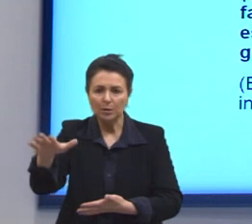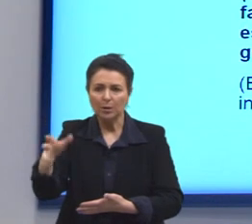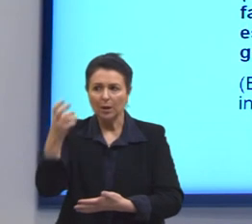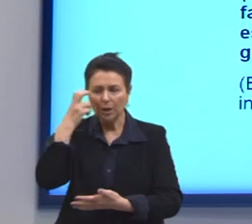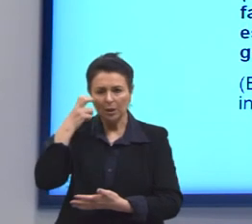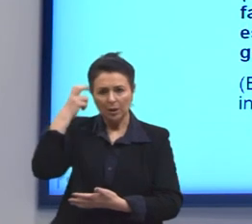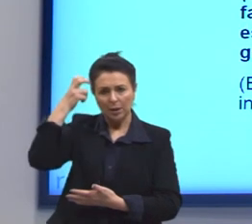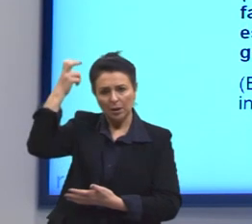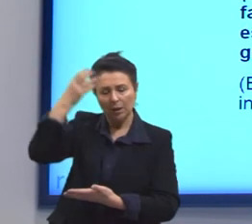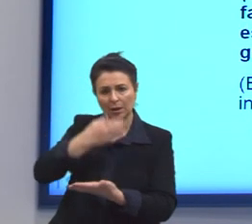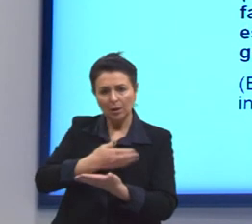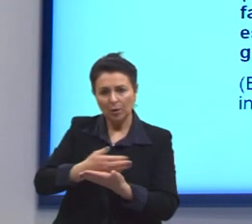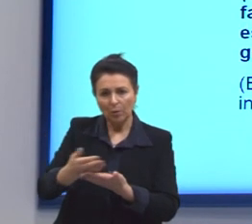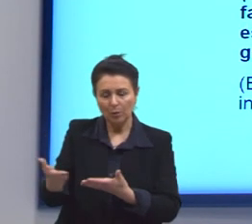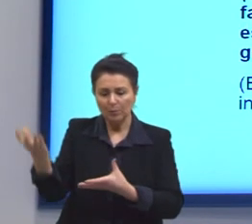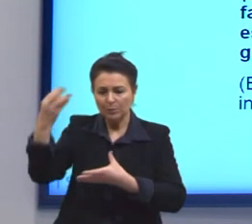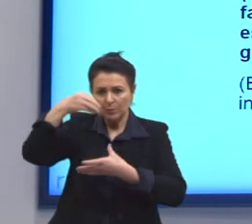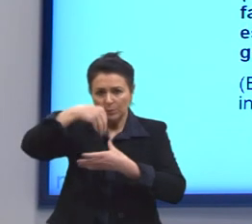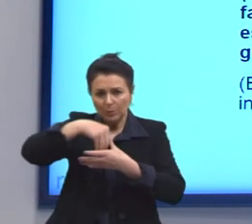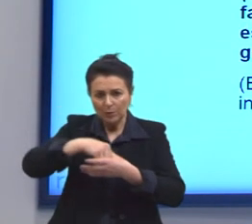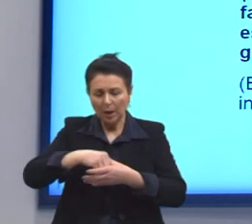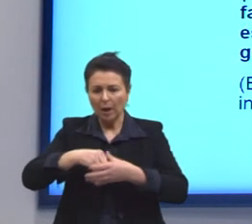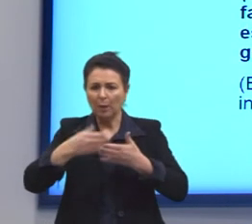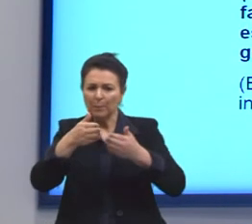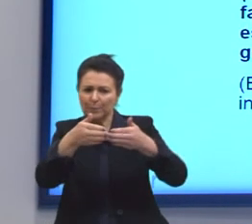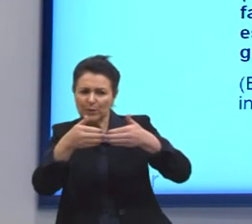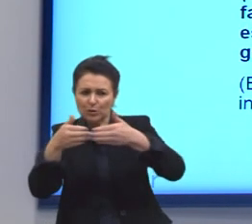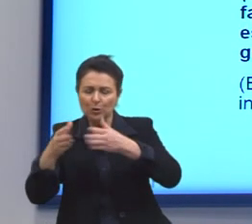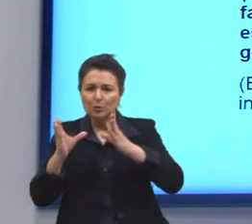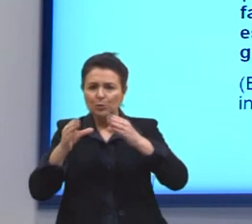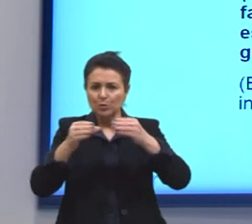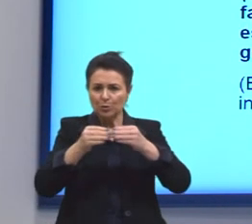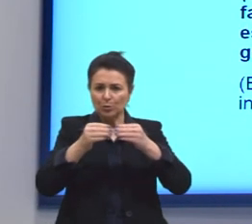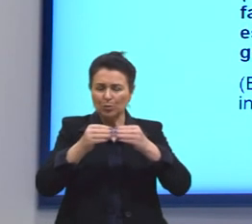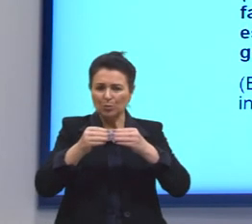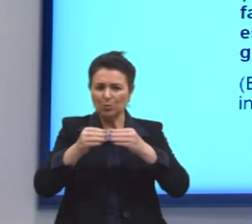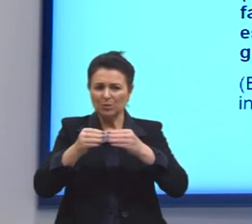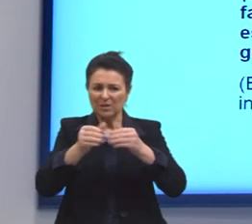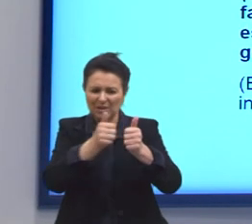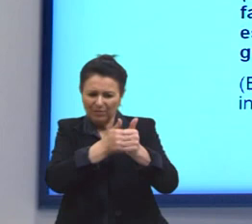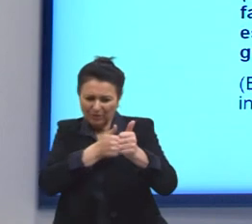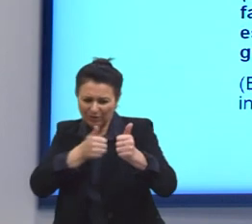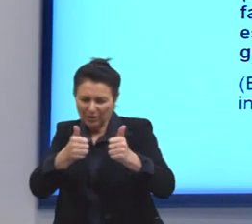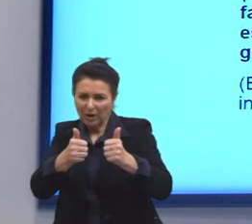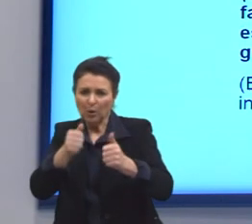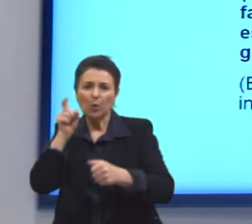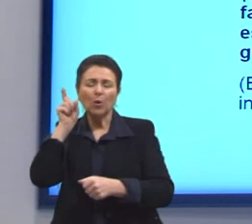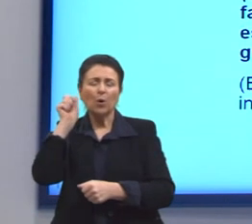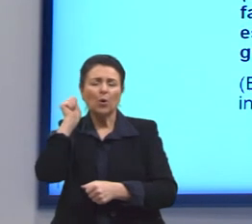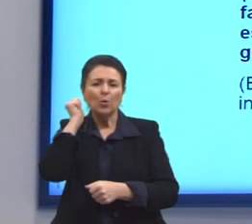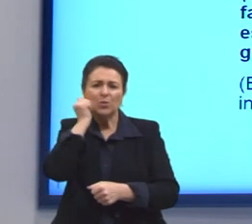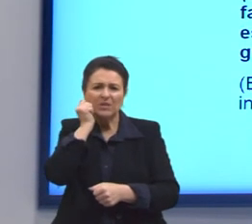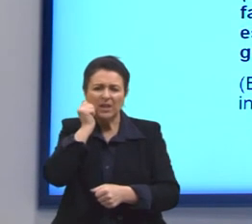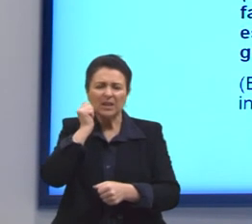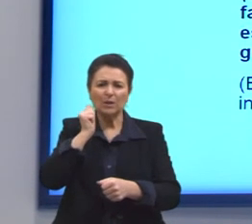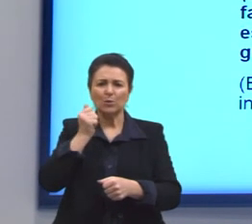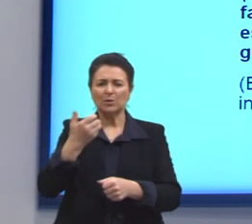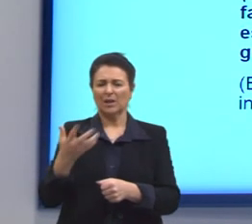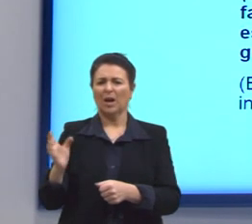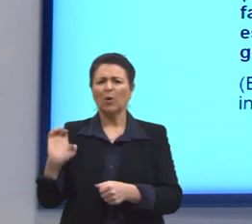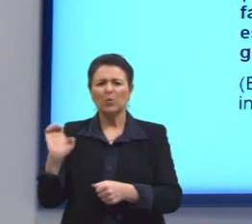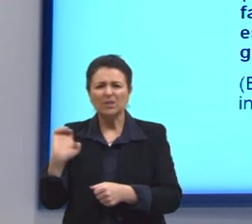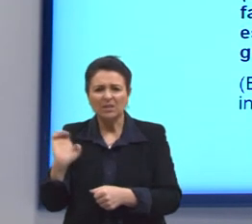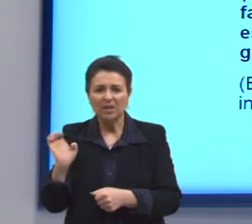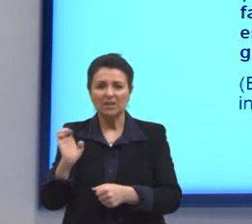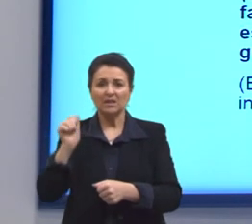a incorporar reivindicações de grupos considerados marginalizados, como os negros, homossexuais, mulheres na